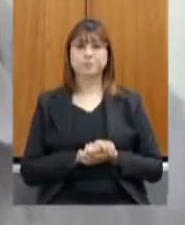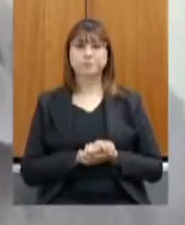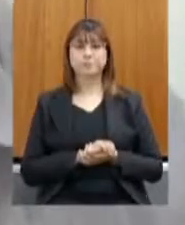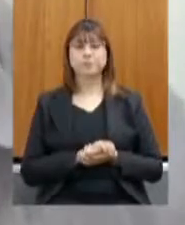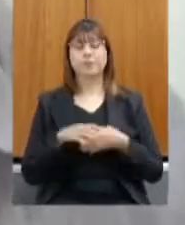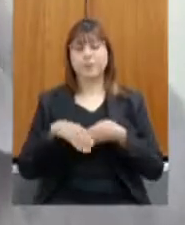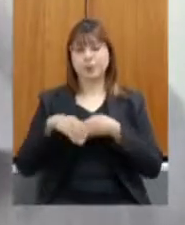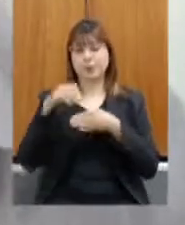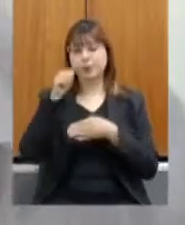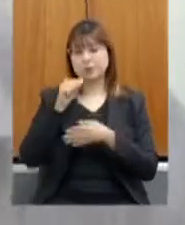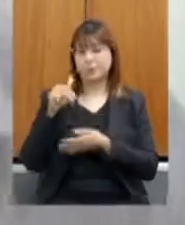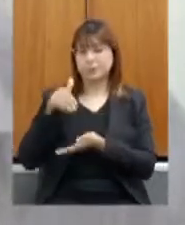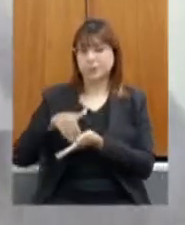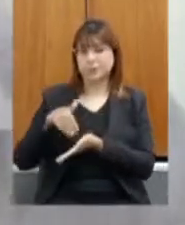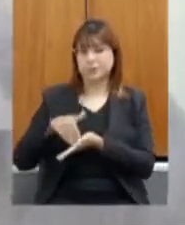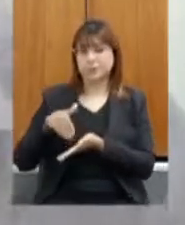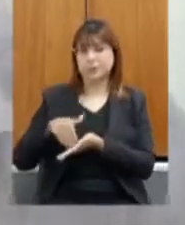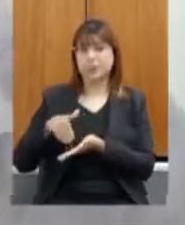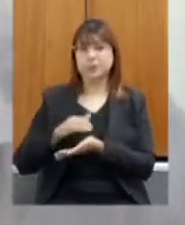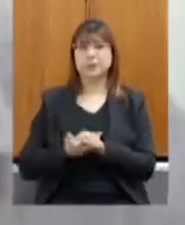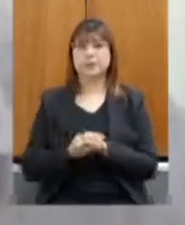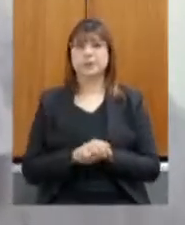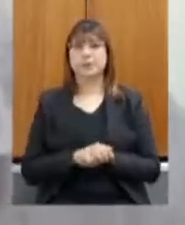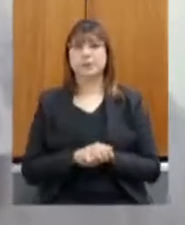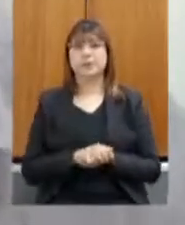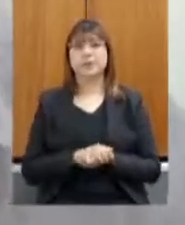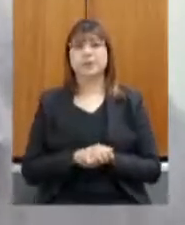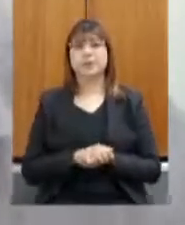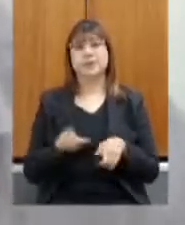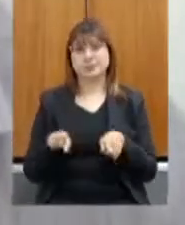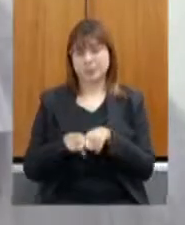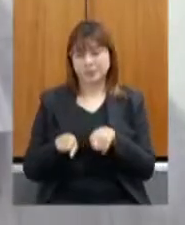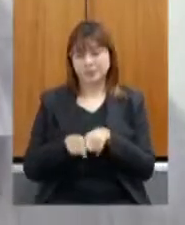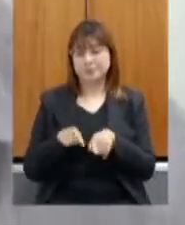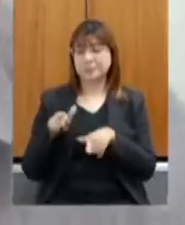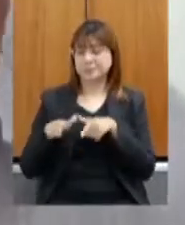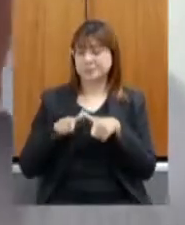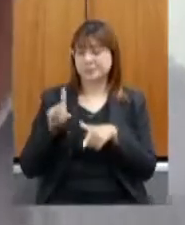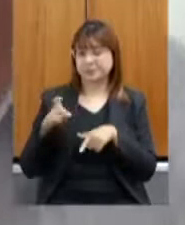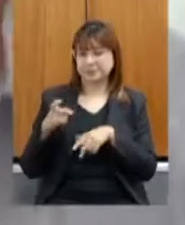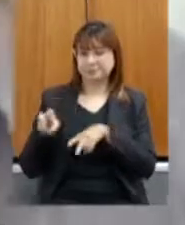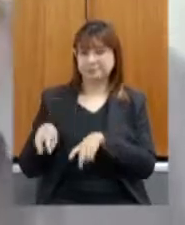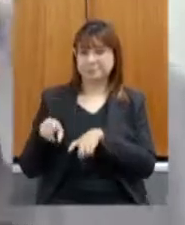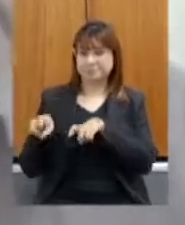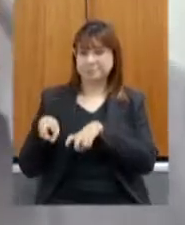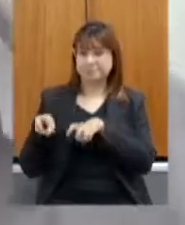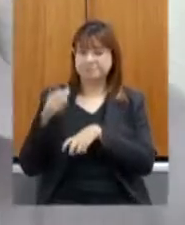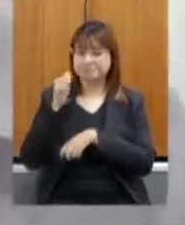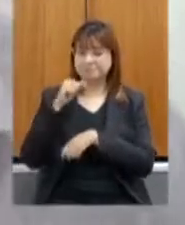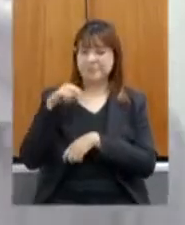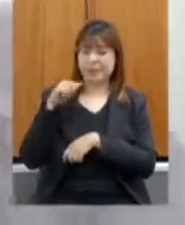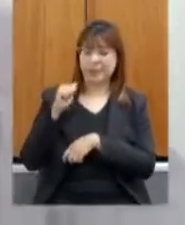secretária também produtora rural a Ana Maria